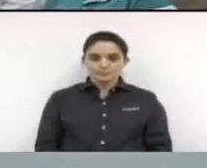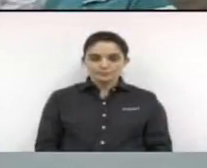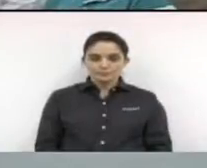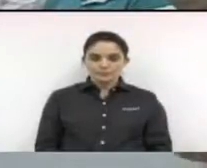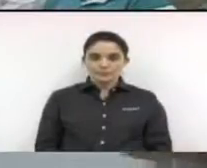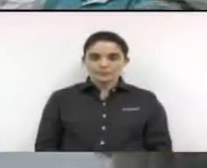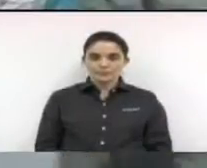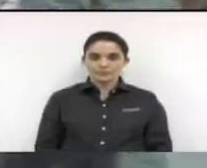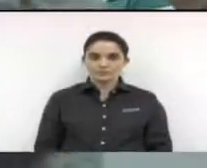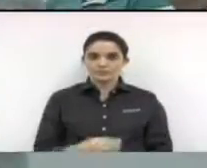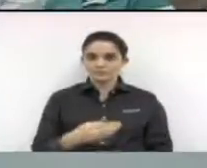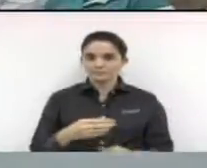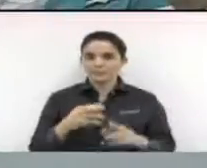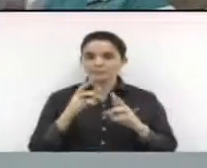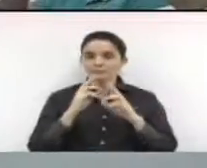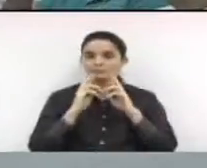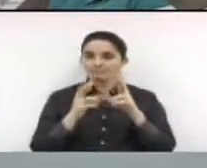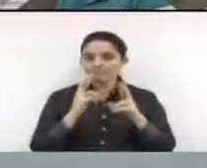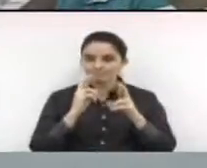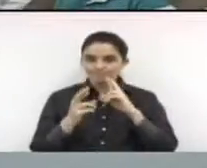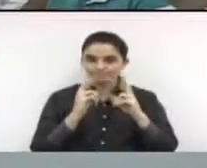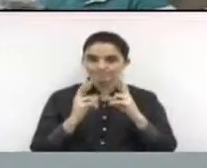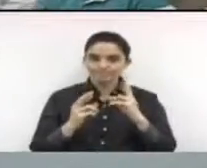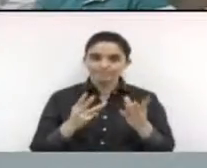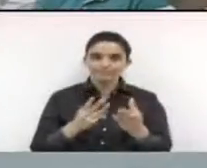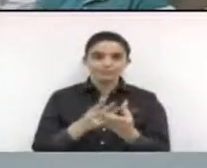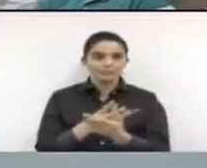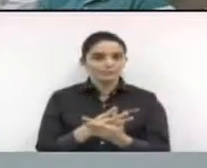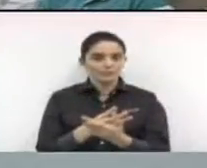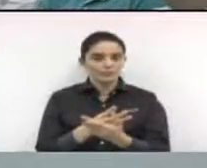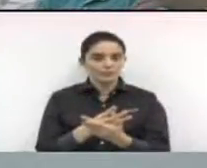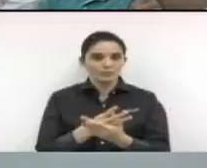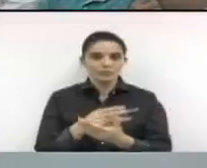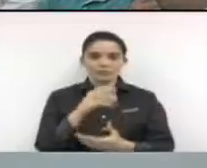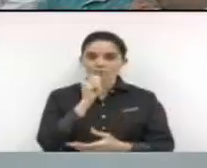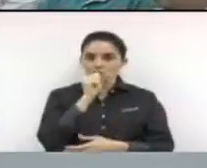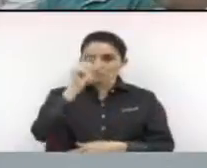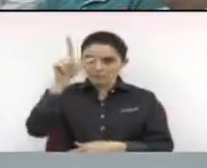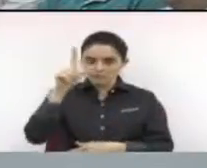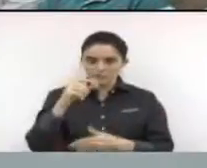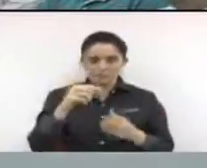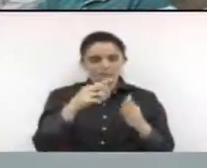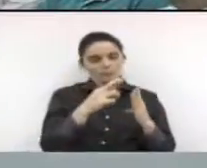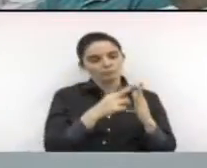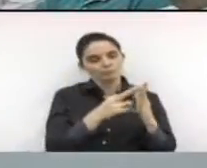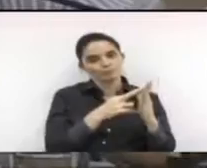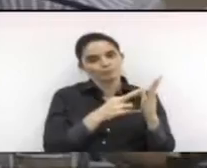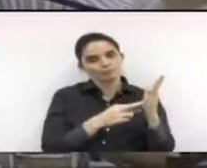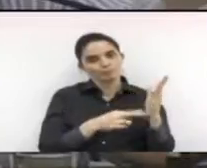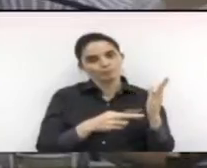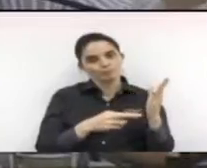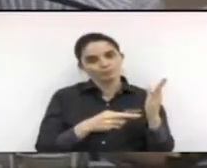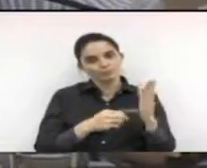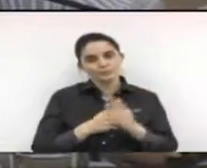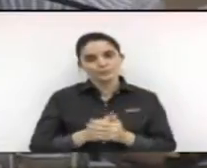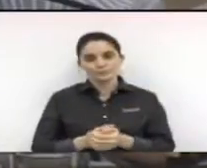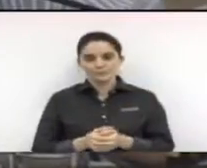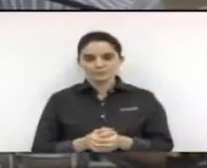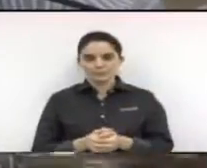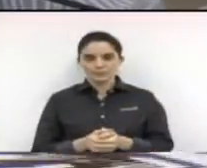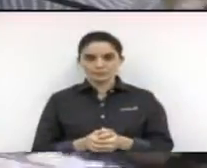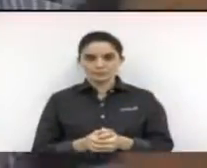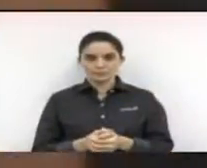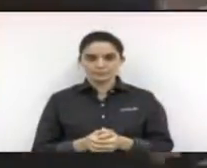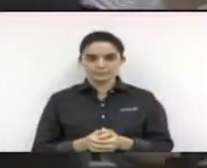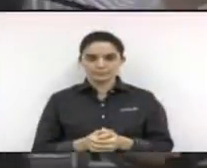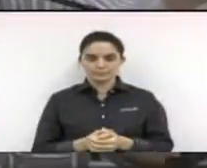Moção de protesto. A Câmara Municipal de Limeira, de acordo com suas normas regimentais, propõe moção de protesto